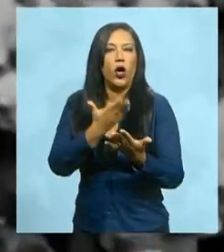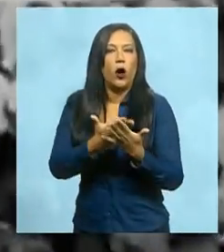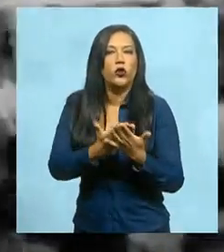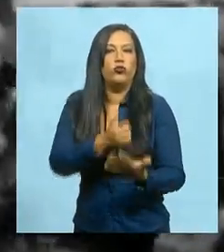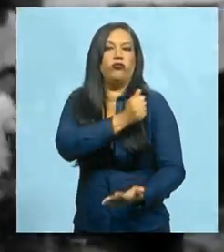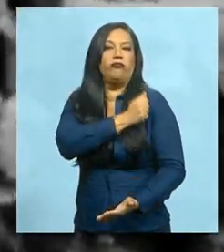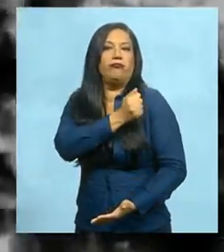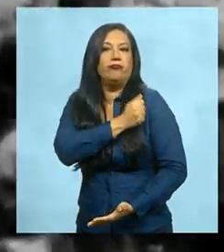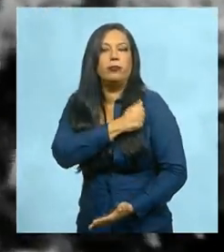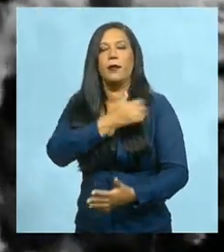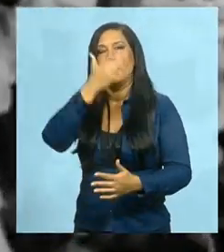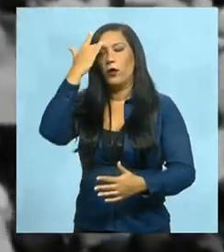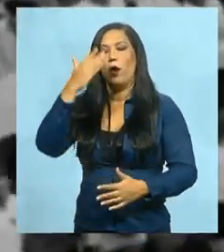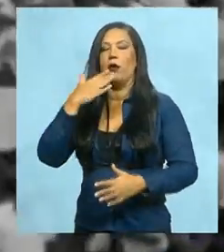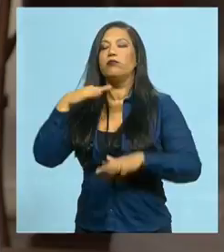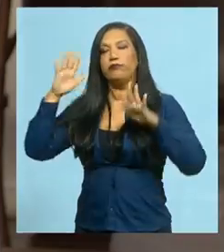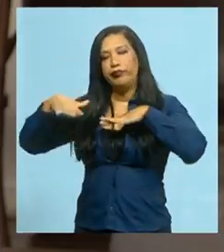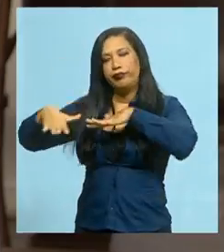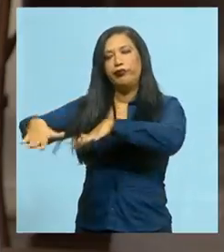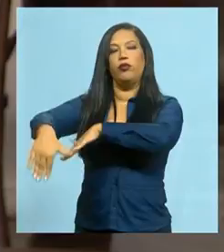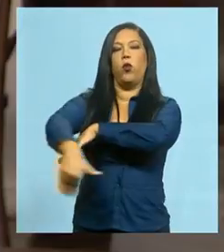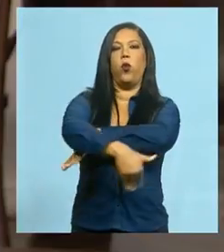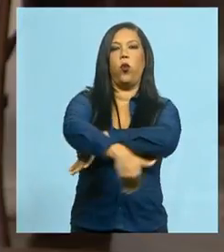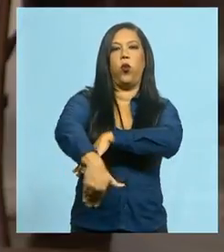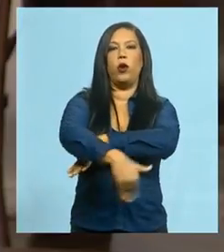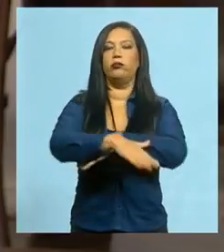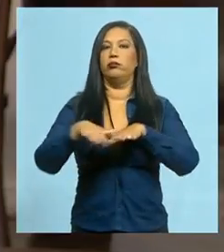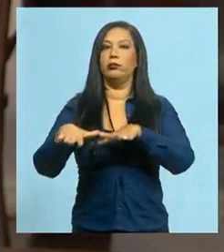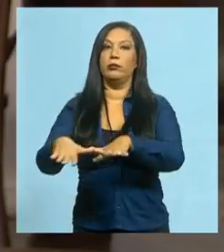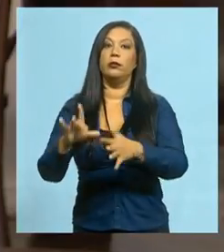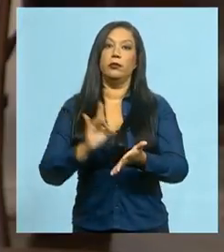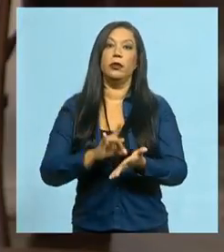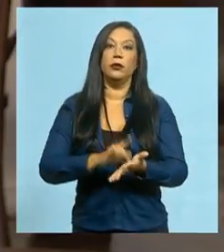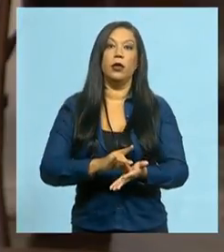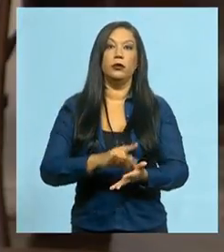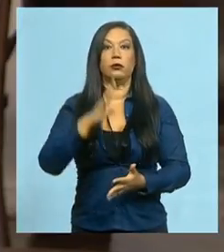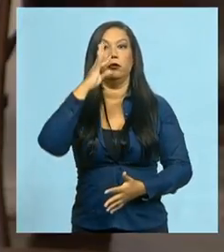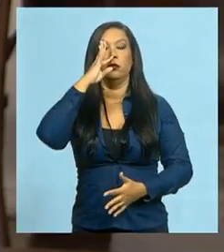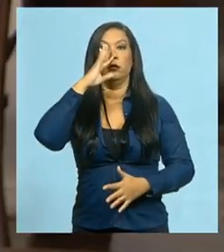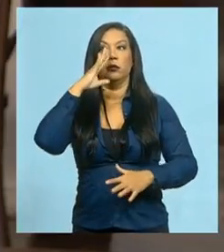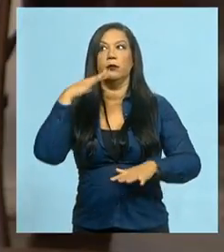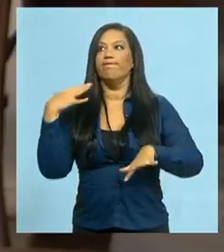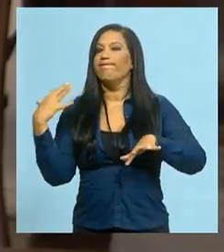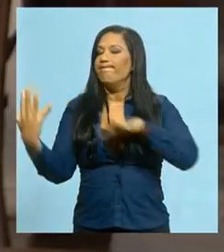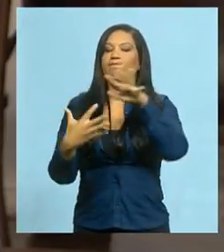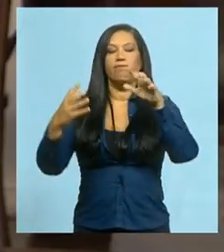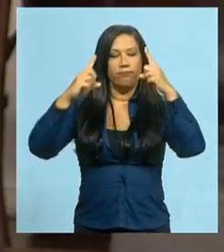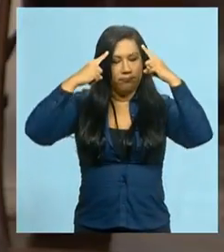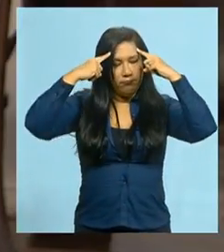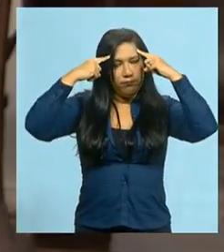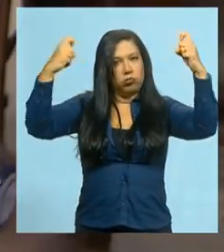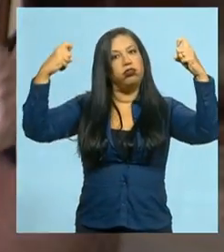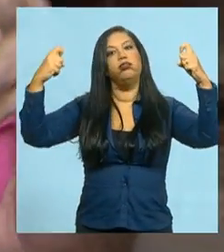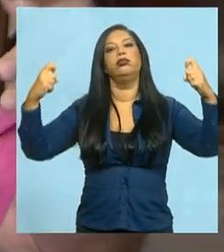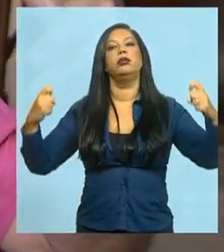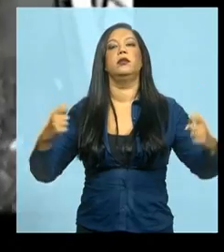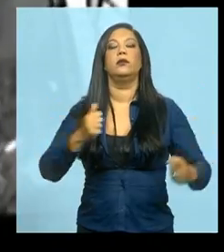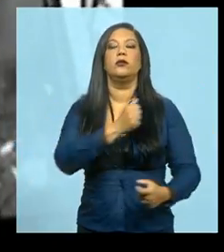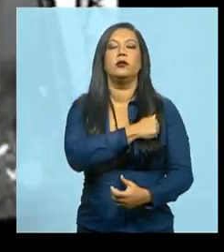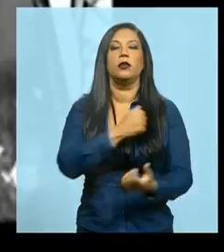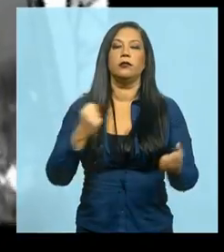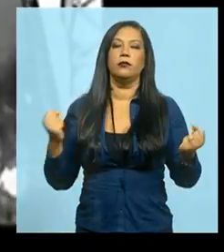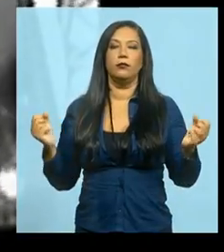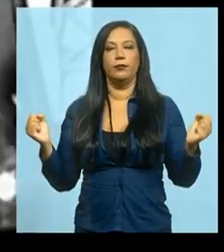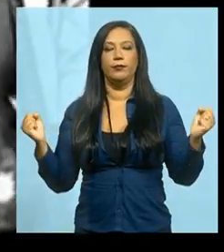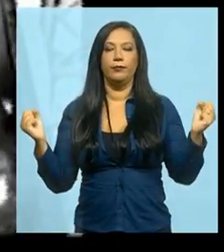apoiadores da ditadura, foram à rua. Isso, evidentemente, causou uma revolta imensa. Os estudantes carregaram o